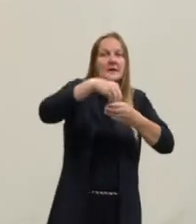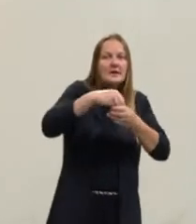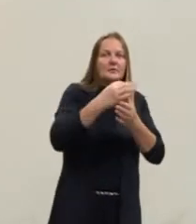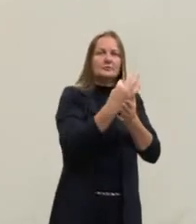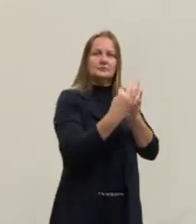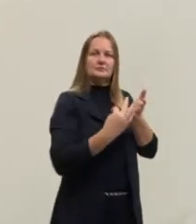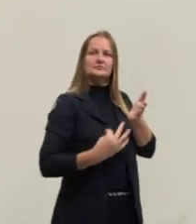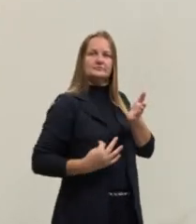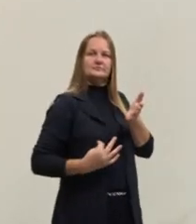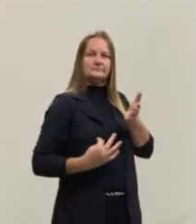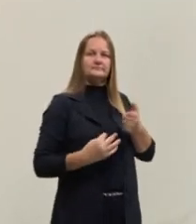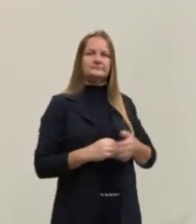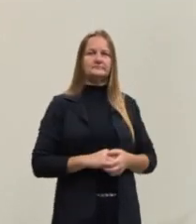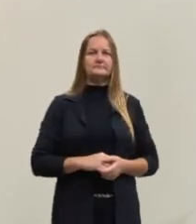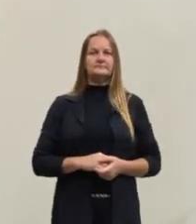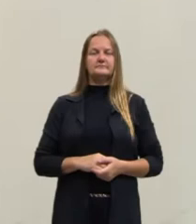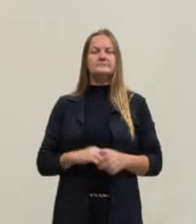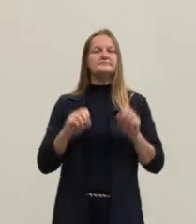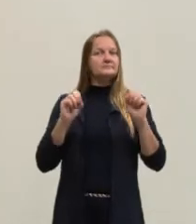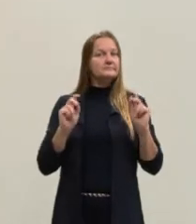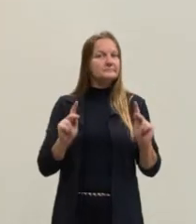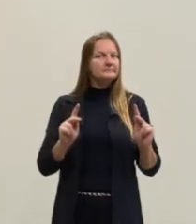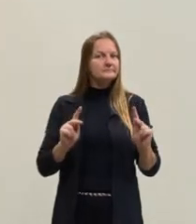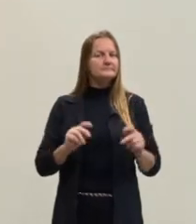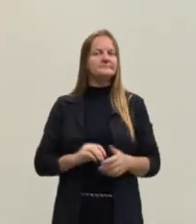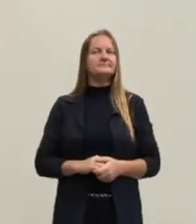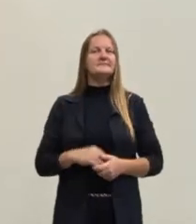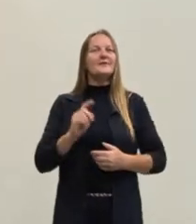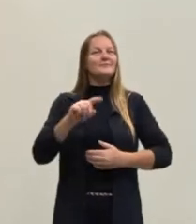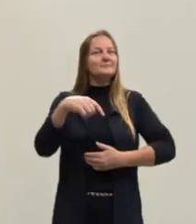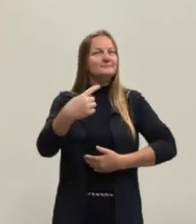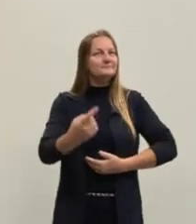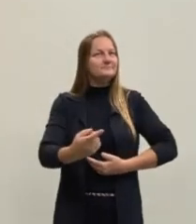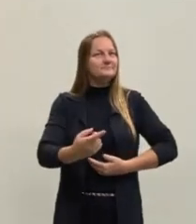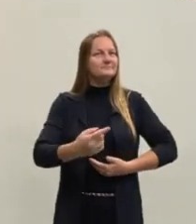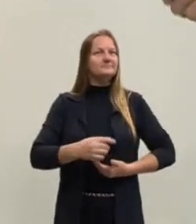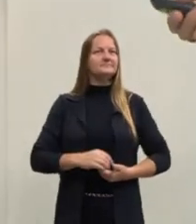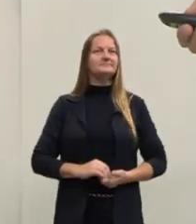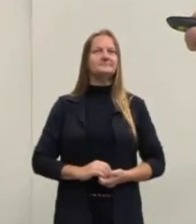entre os personagens. Ok? Vamos então adiante, por favor.